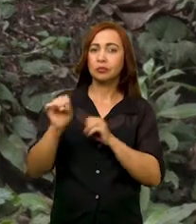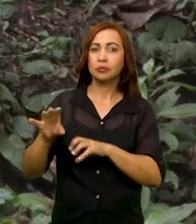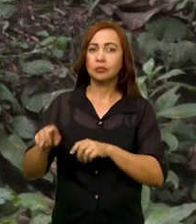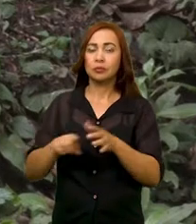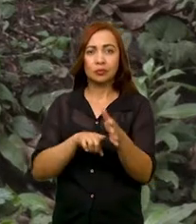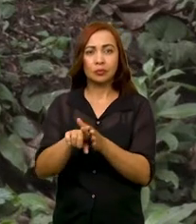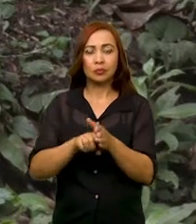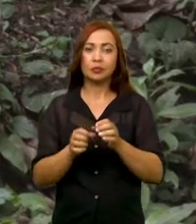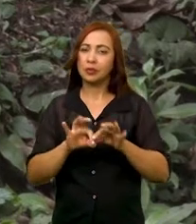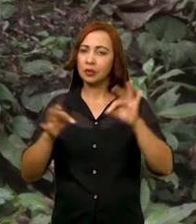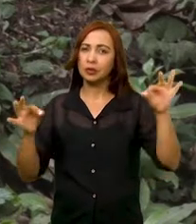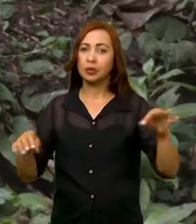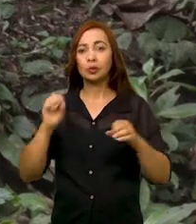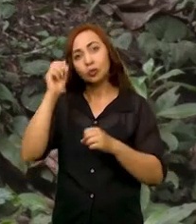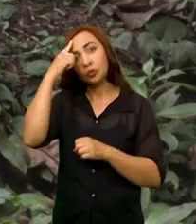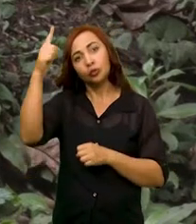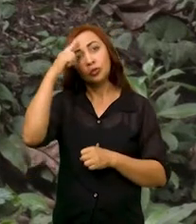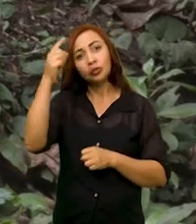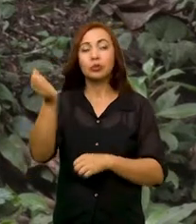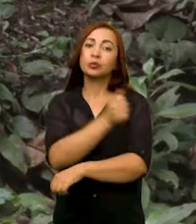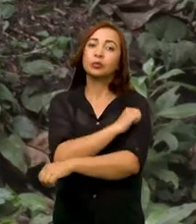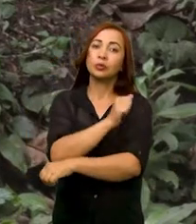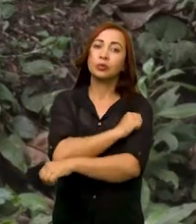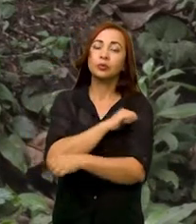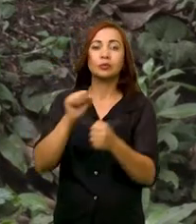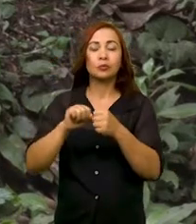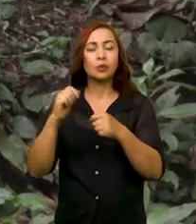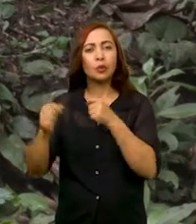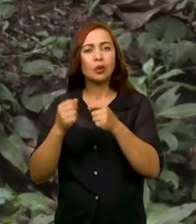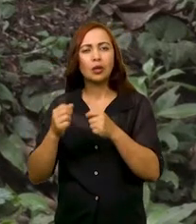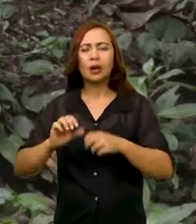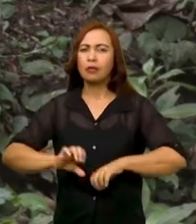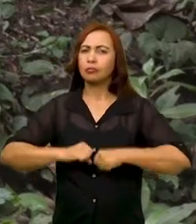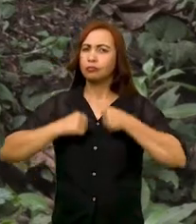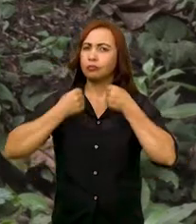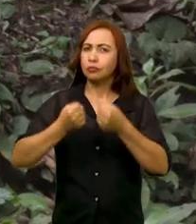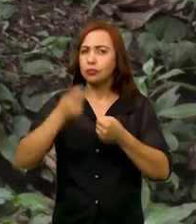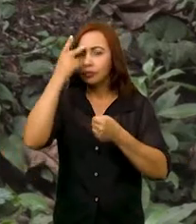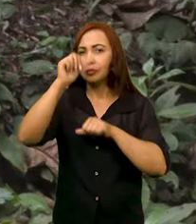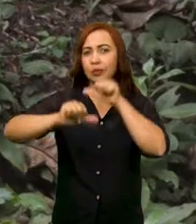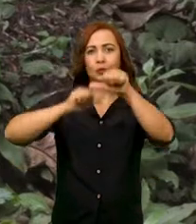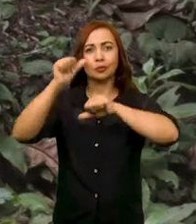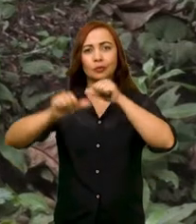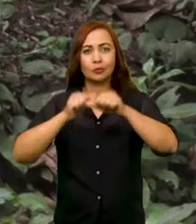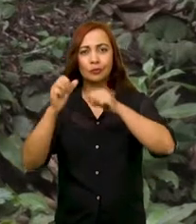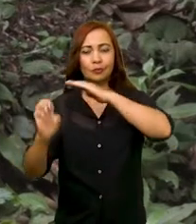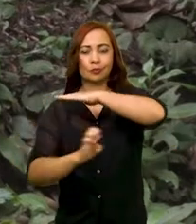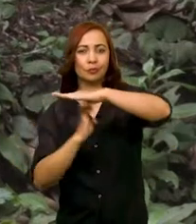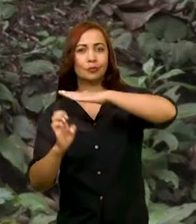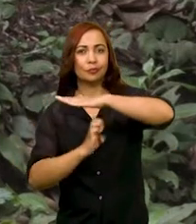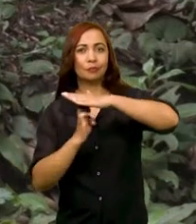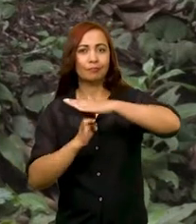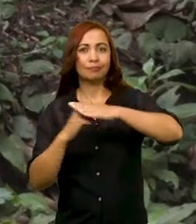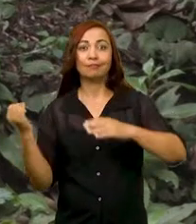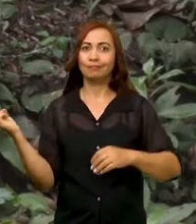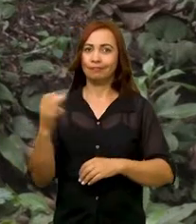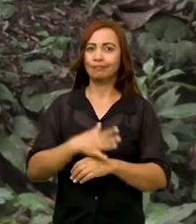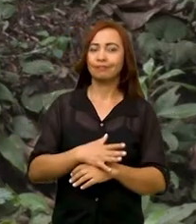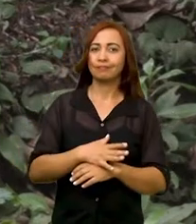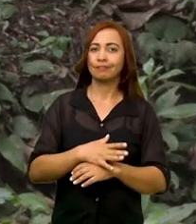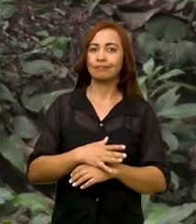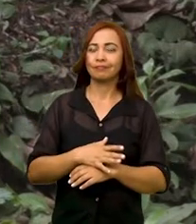pesquisa e extensão no dia a dia dos estudantes, fazendo com que eles se esforcem para desenvolver o empreendedorismo e a